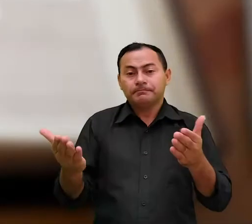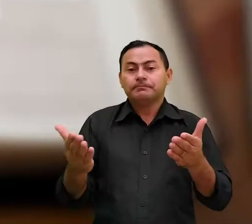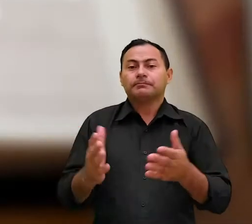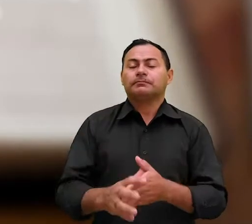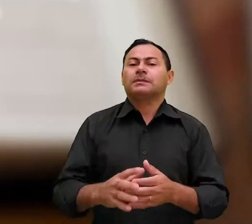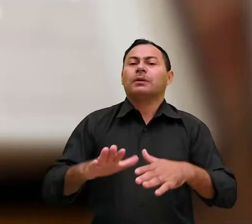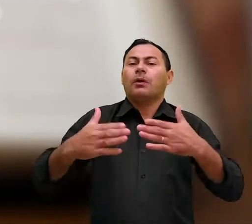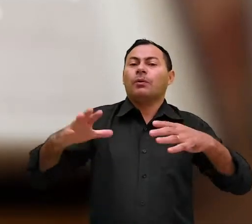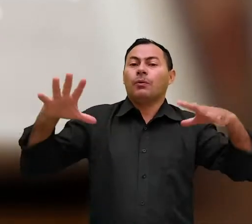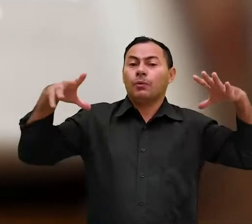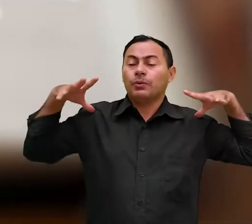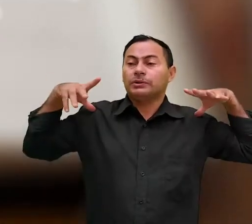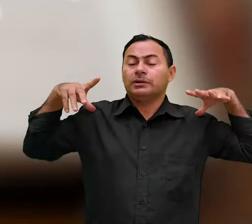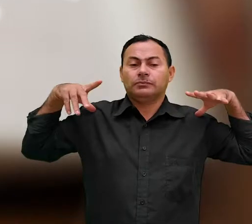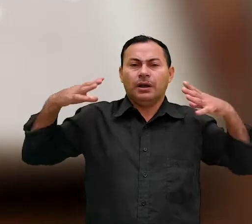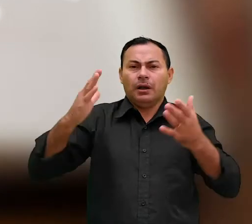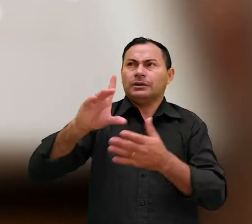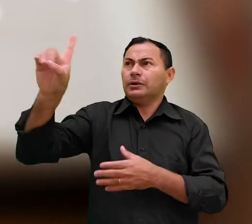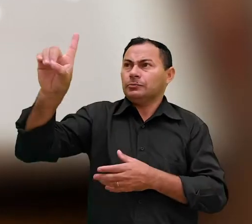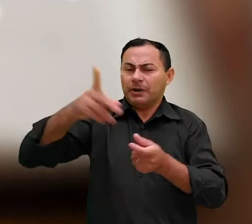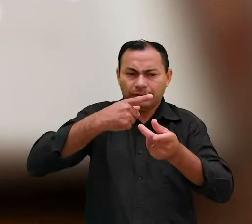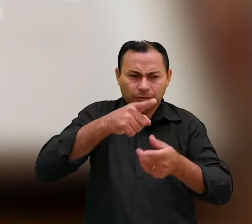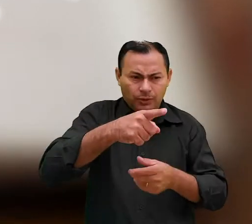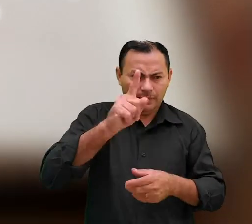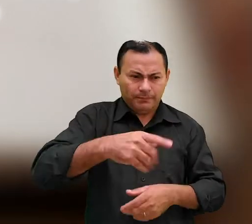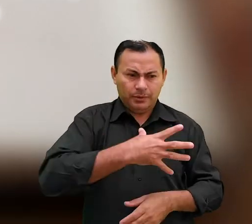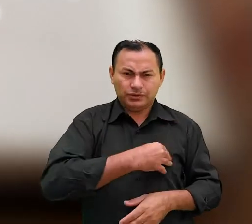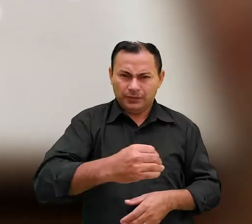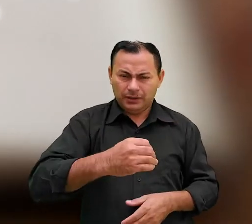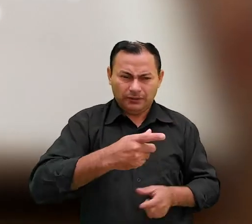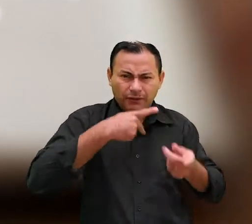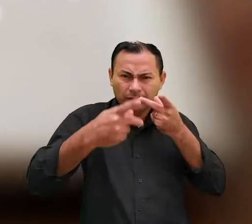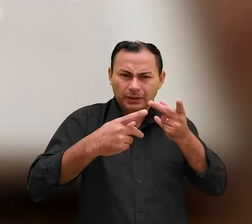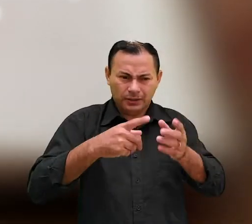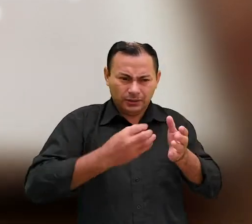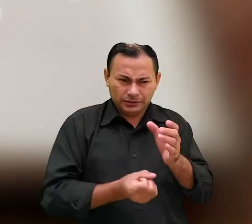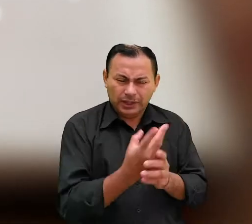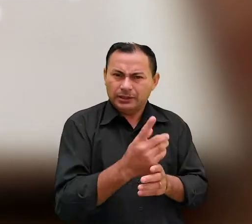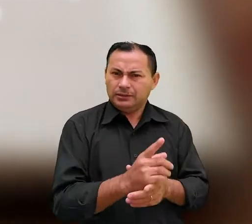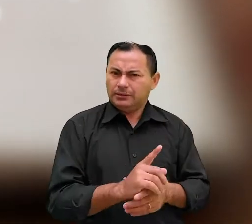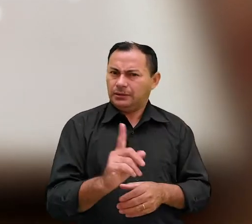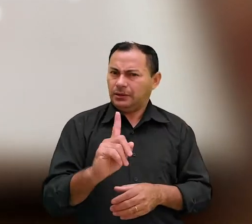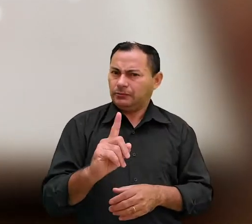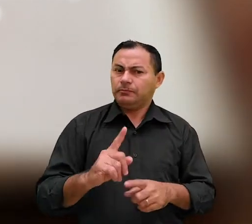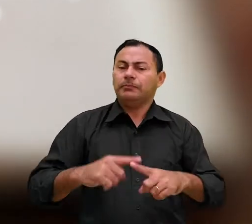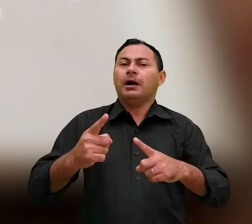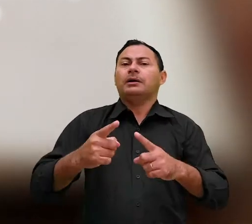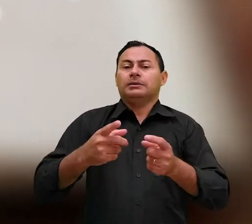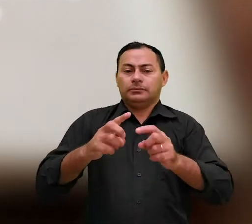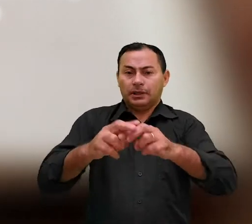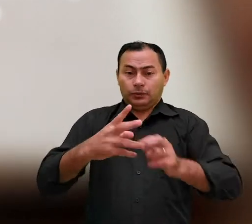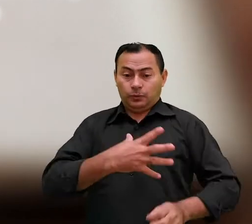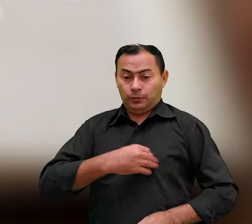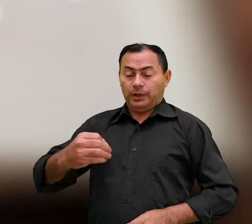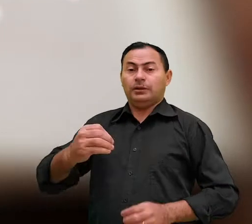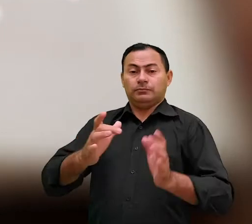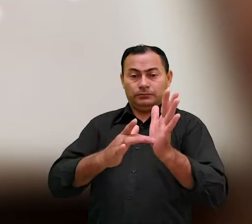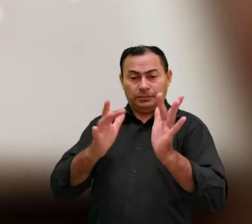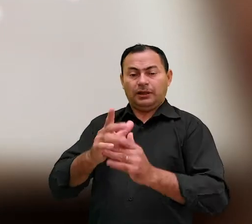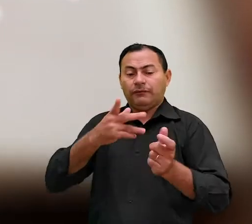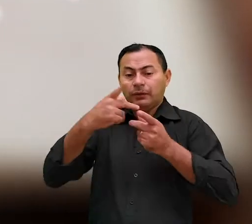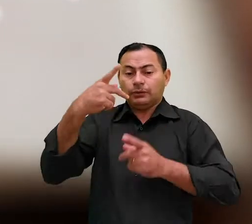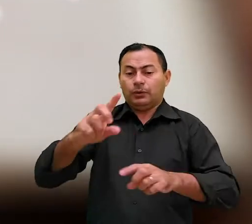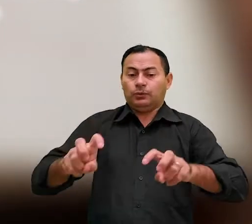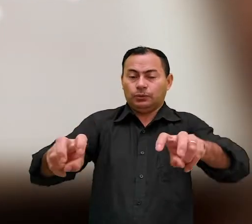Pois, a qual dos anjos Deus alguma vez disse Tu és meu filho, eu hoje te gerei? Mas a respeito do filho